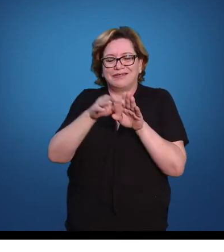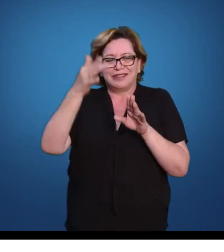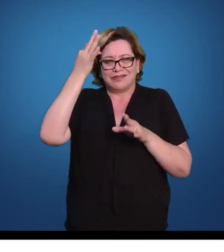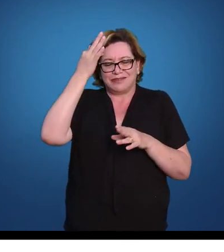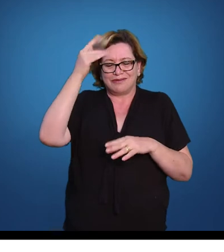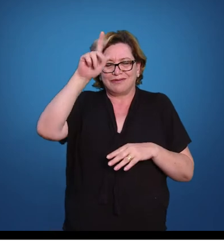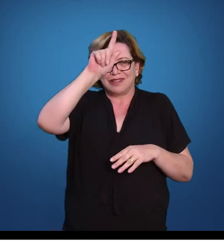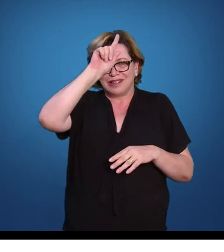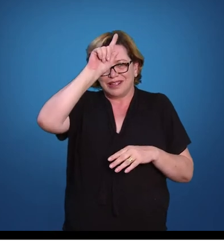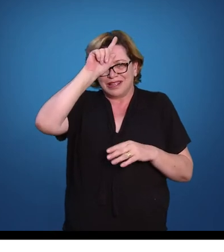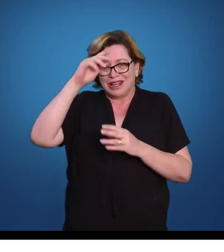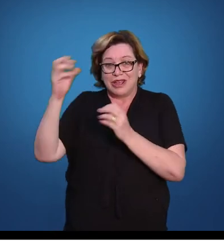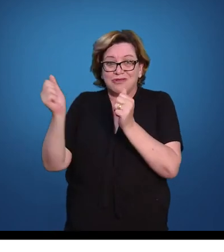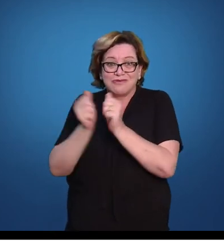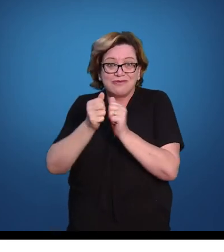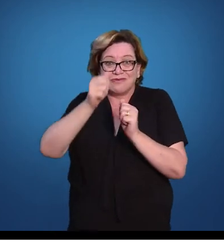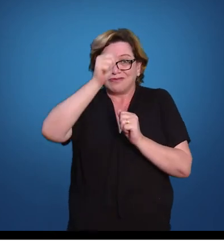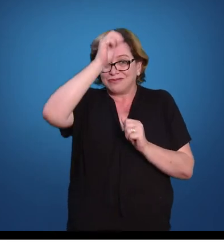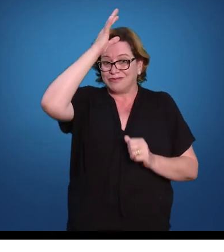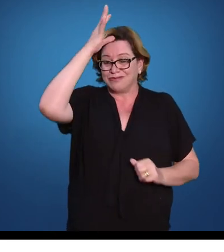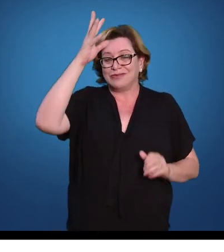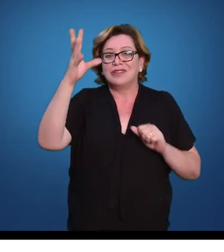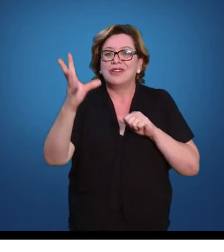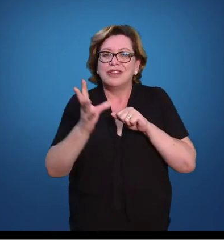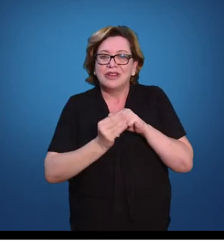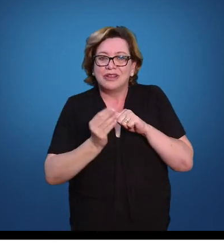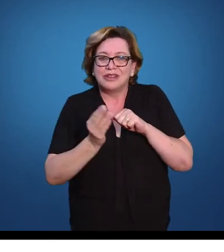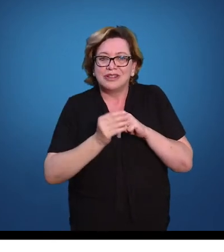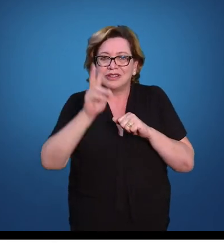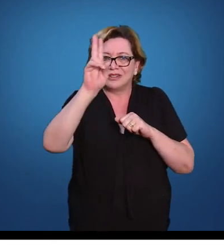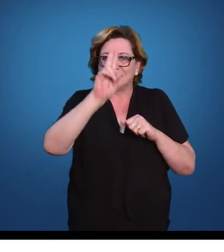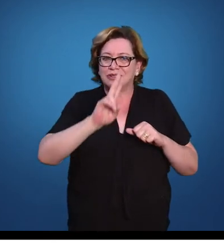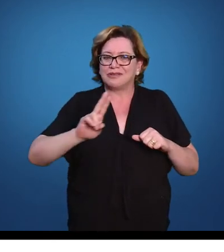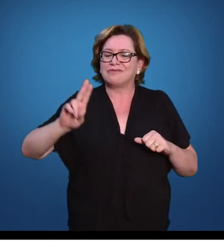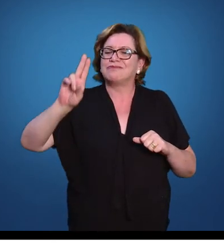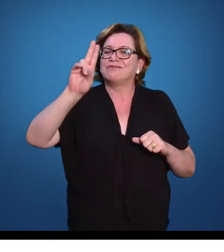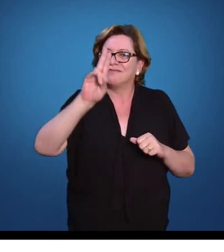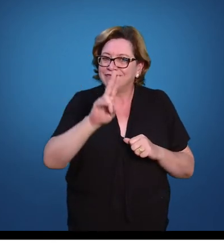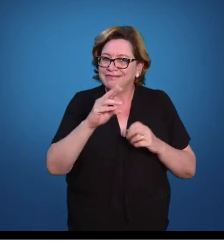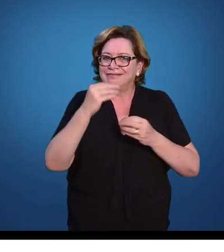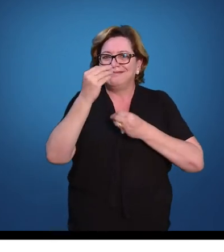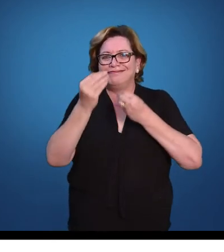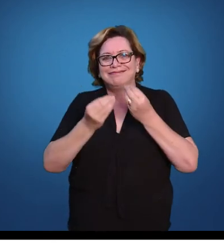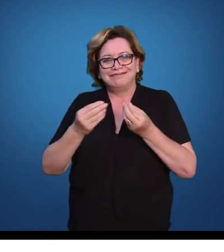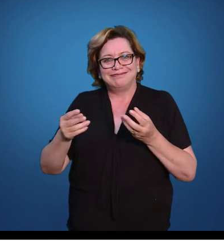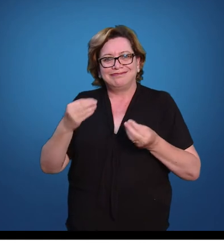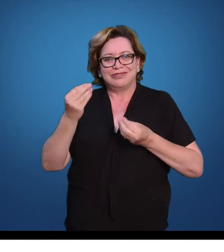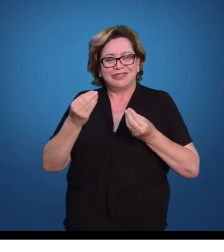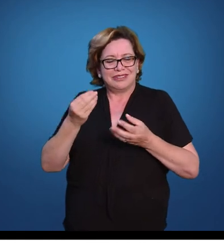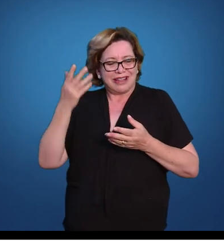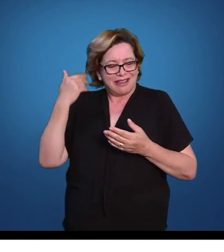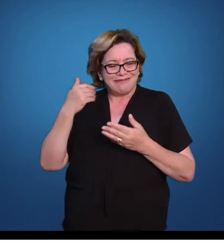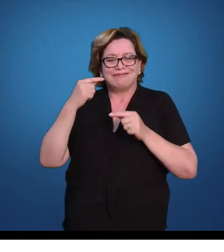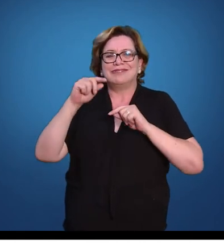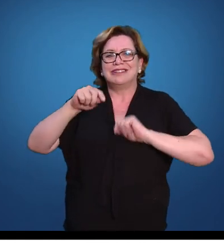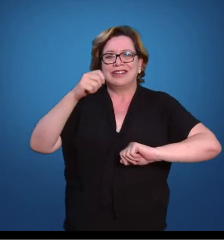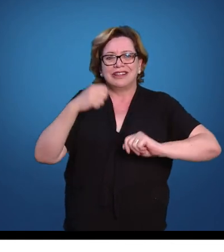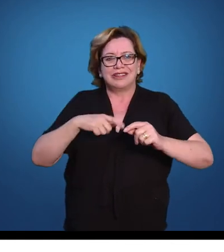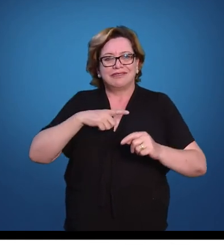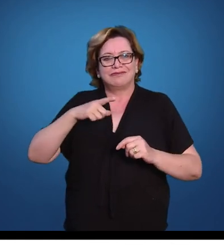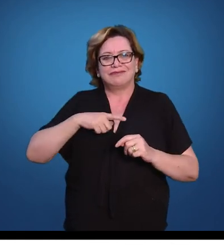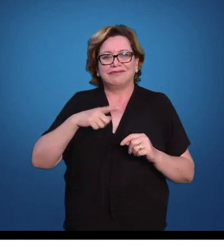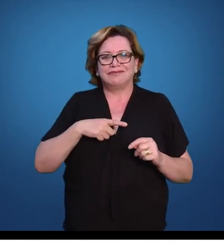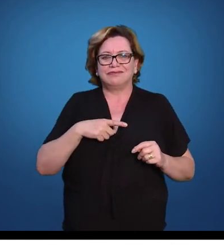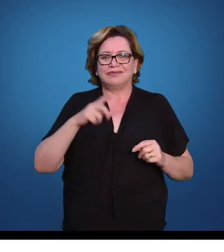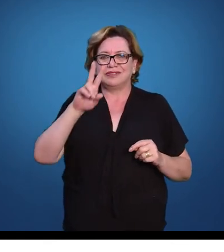conhecimentos, principalmente os gramáticos de Alexandria. Então, desta época, nós vamos registrar,